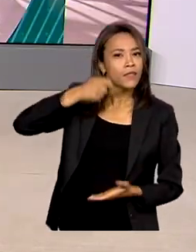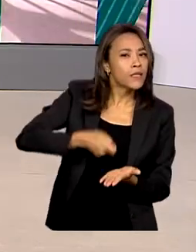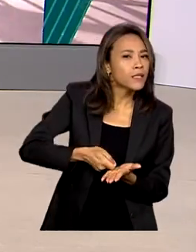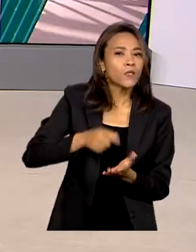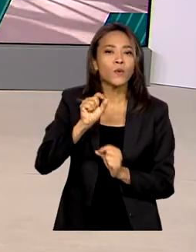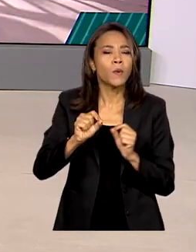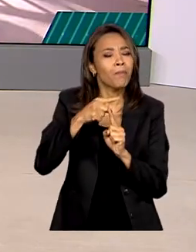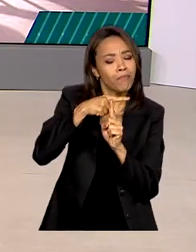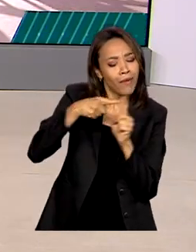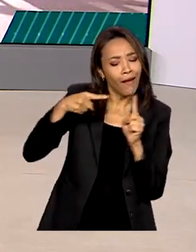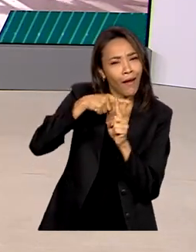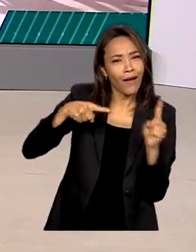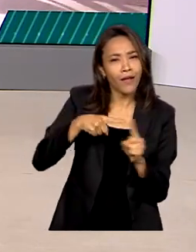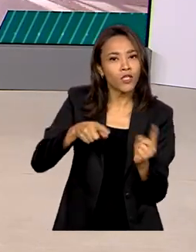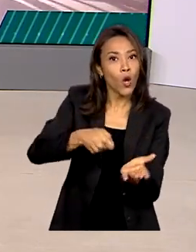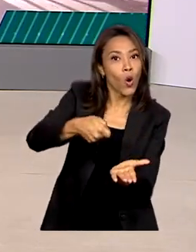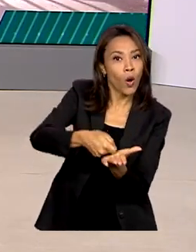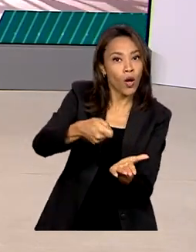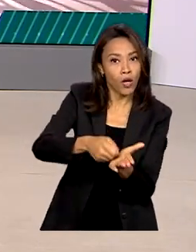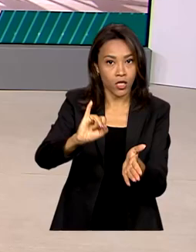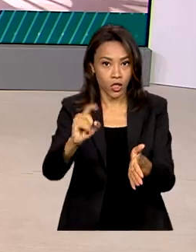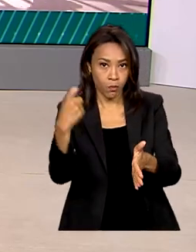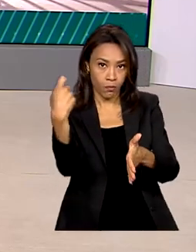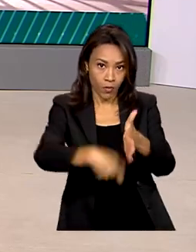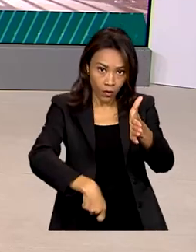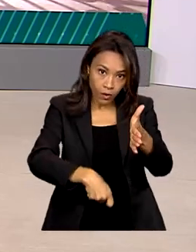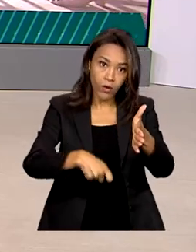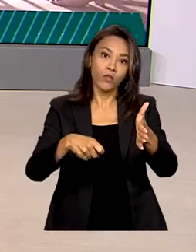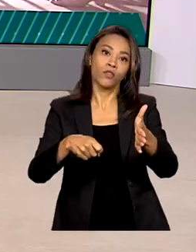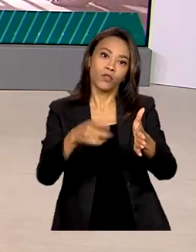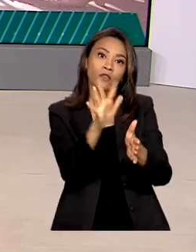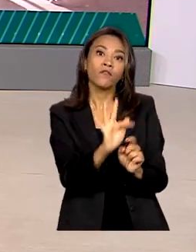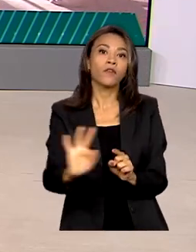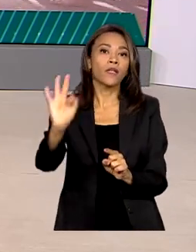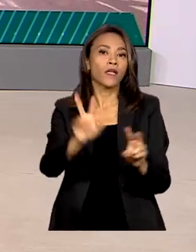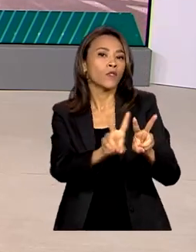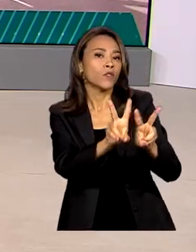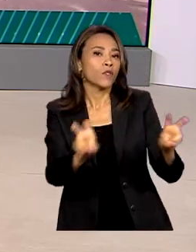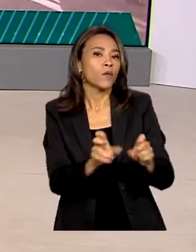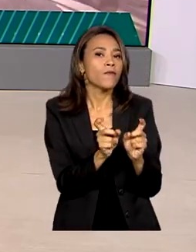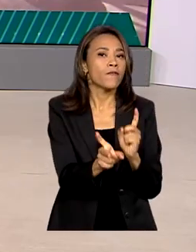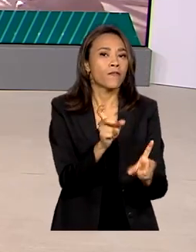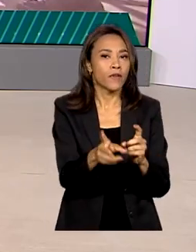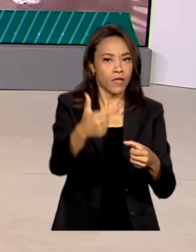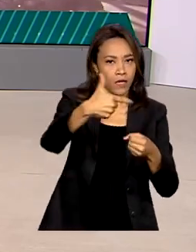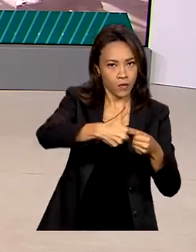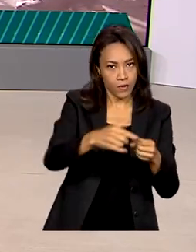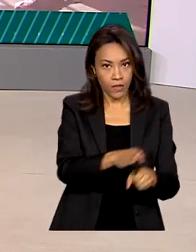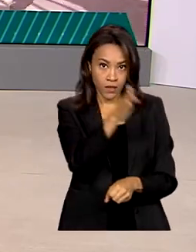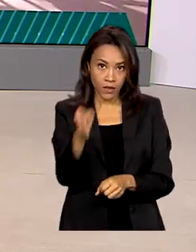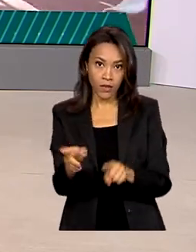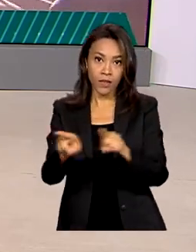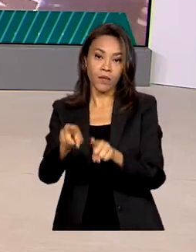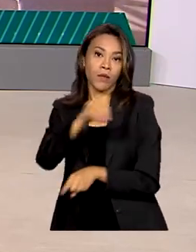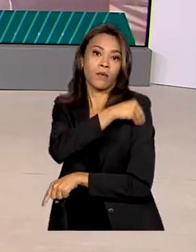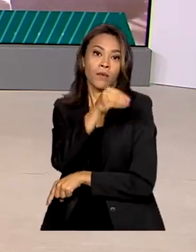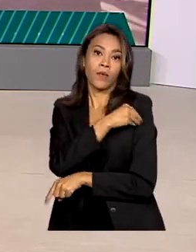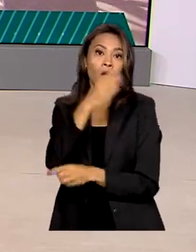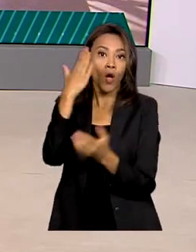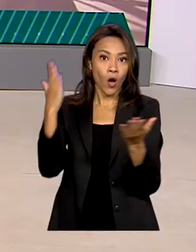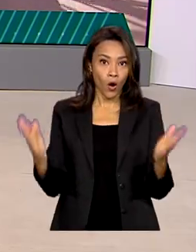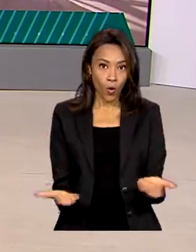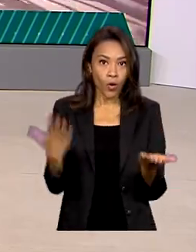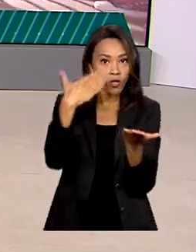parcialmente a cobrança de impostos federais sobre a venda de gasolina e etanol a partir de hoje, 1º de março.